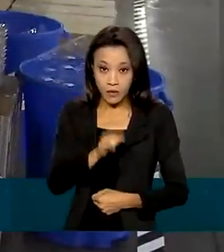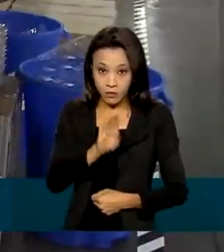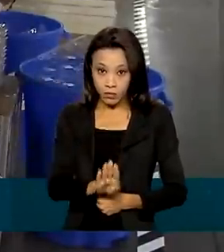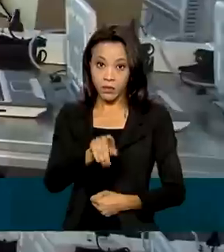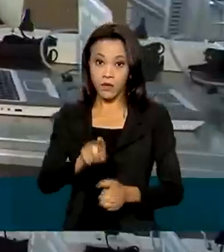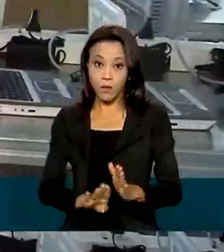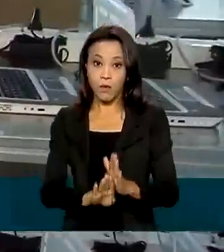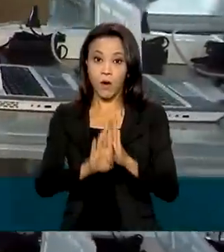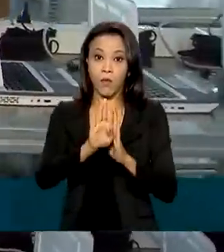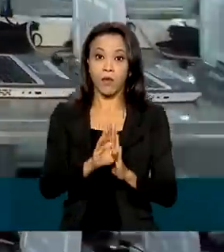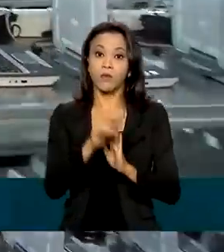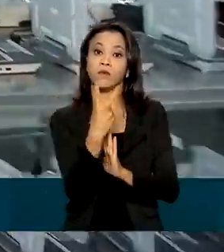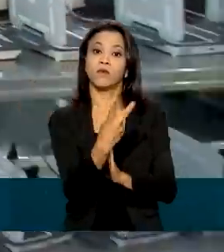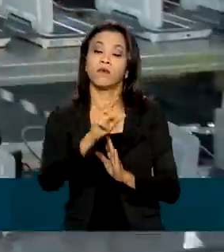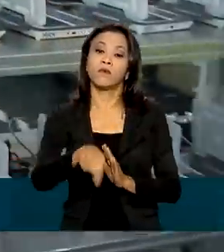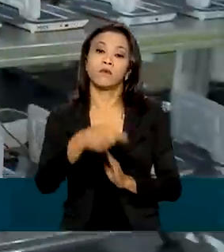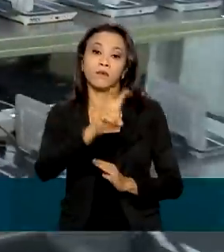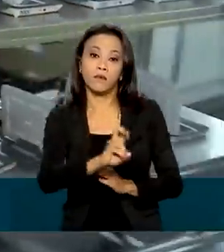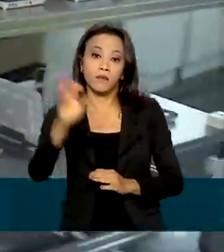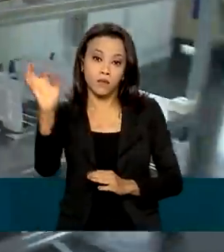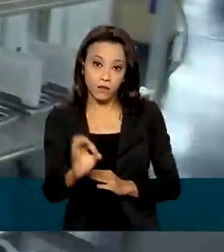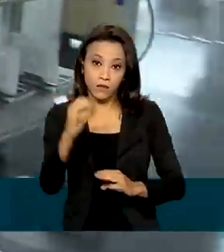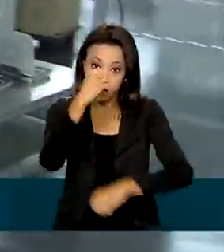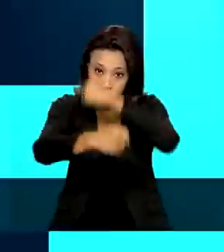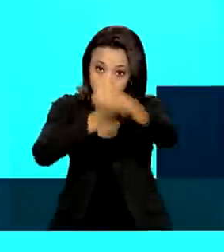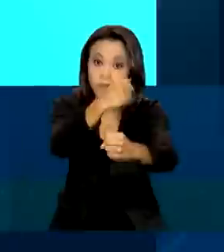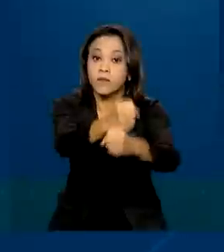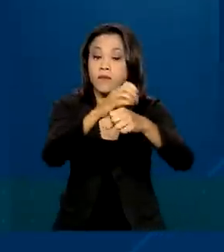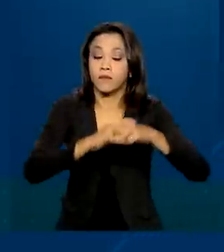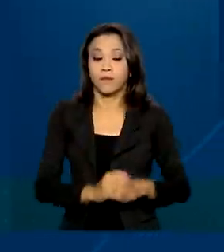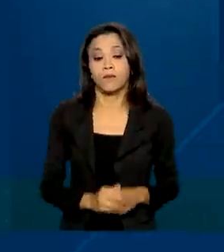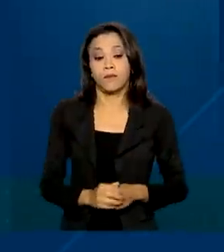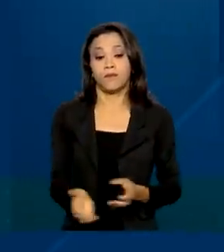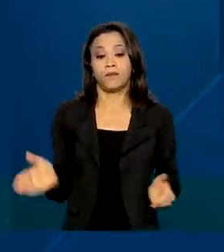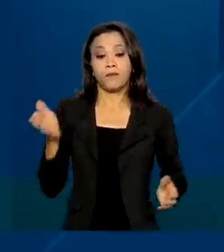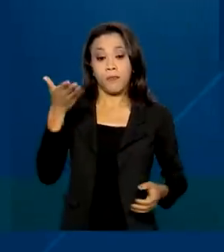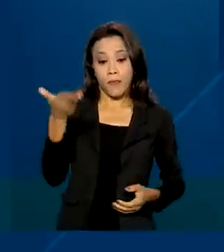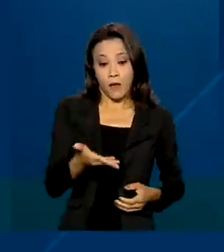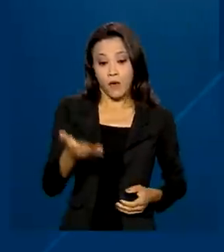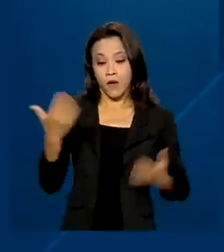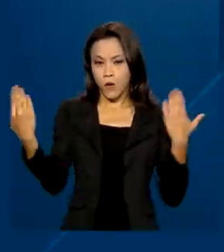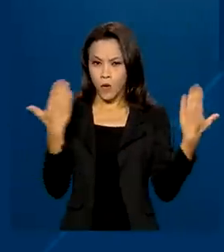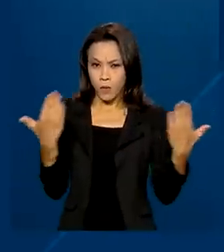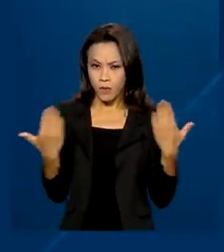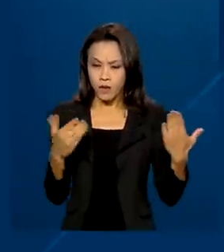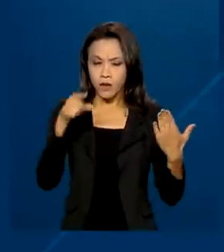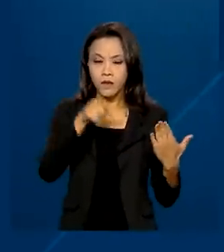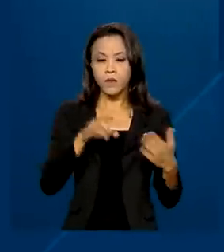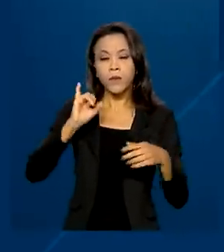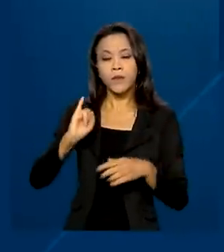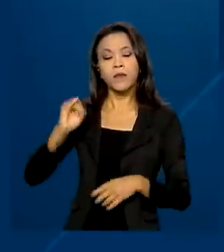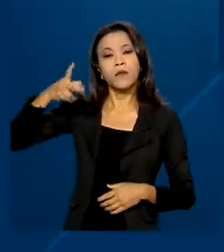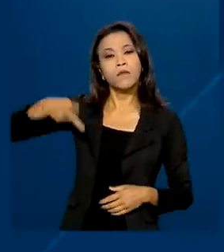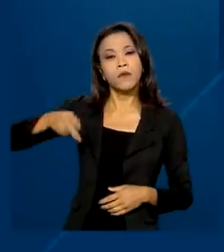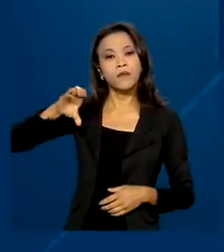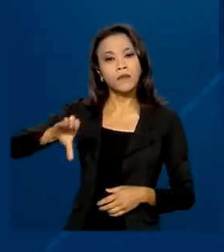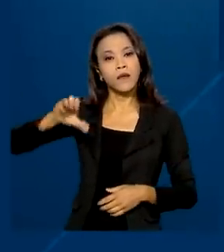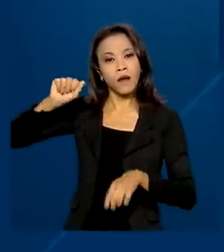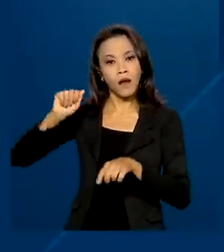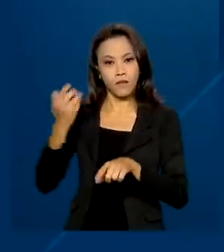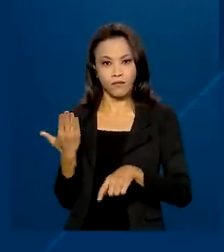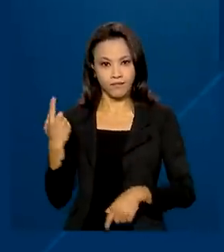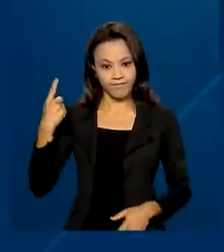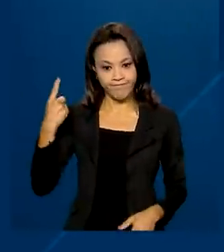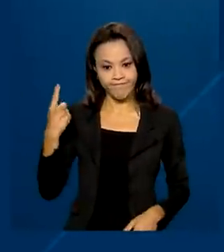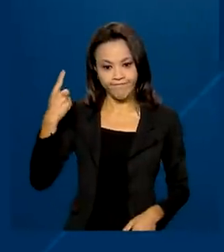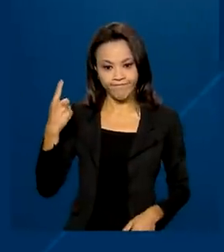crescimento de 2,5% no ano que vem. Em relação ao Índice Nacional de Preços ao Consumidor Amplo, IPCA,